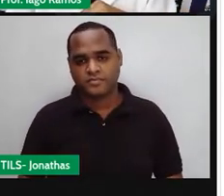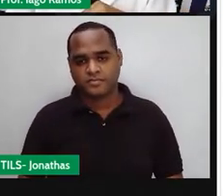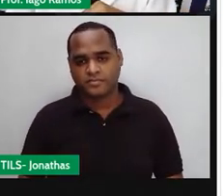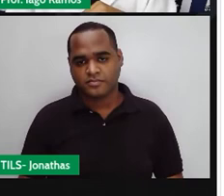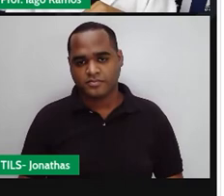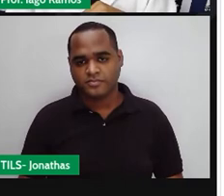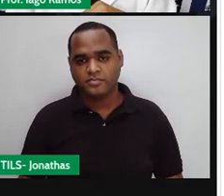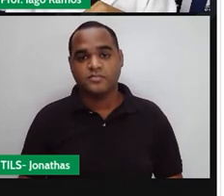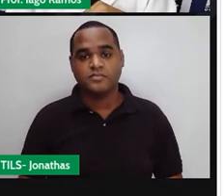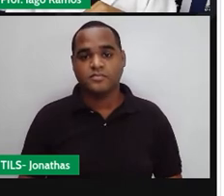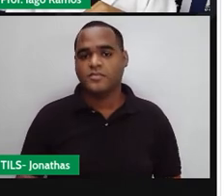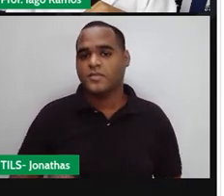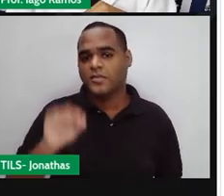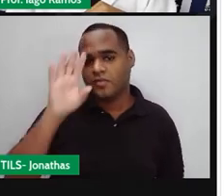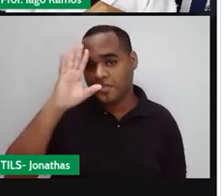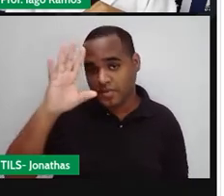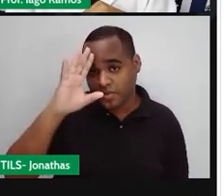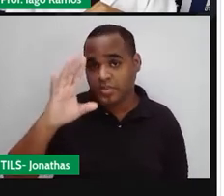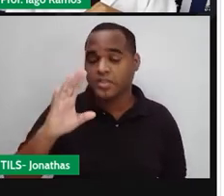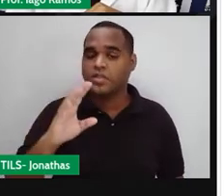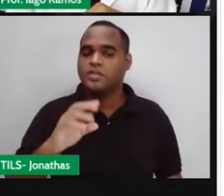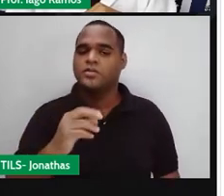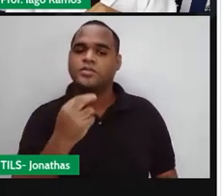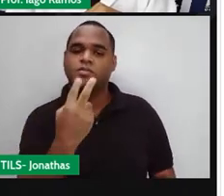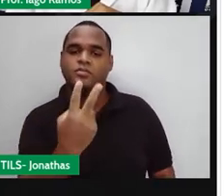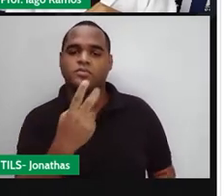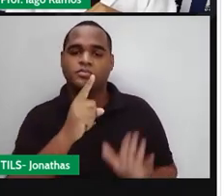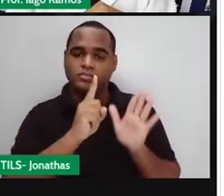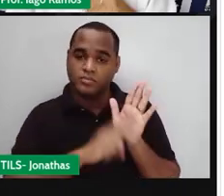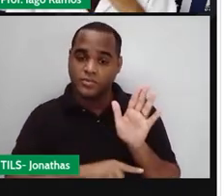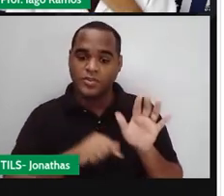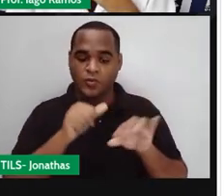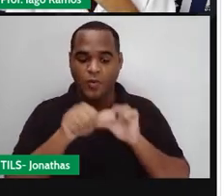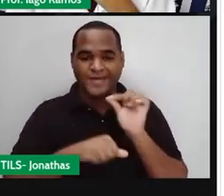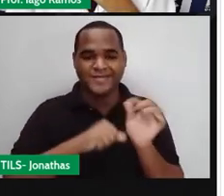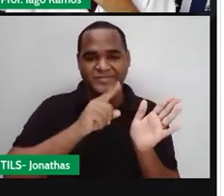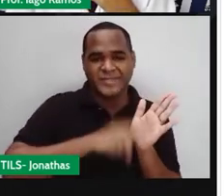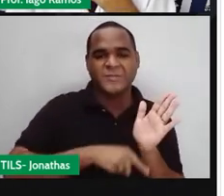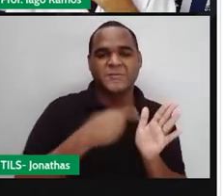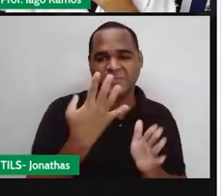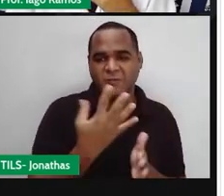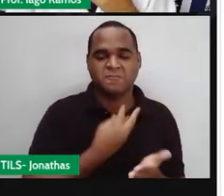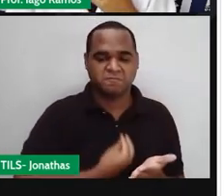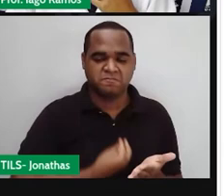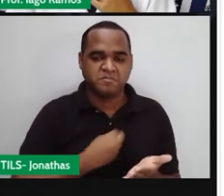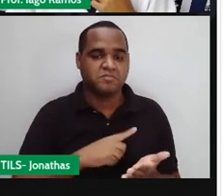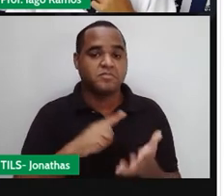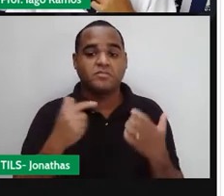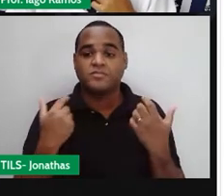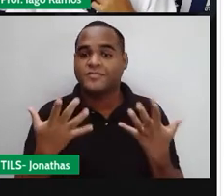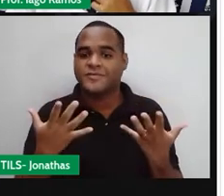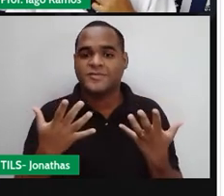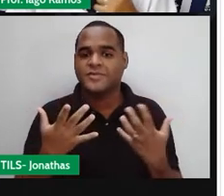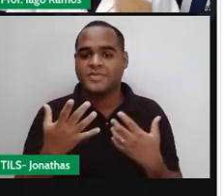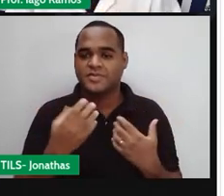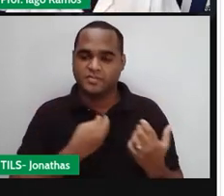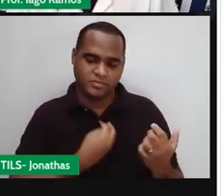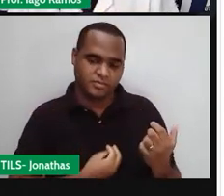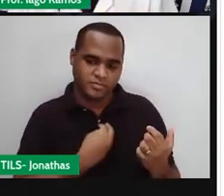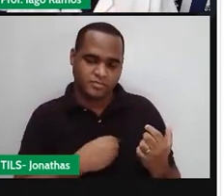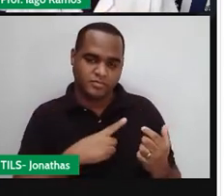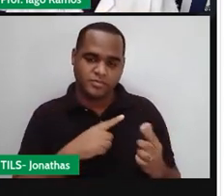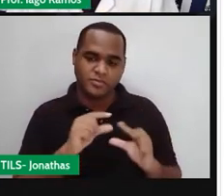em dois negativo que pararia aqui no menos quatro. Tá? Então, aqui dá dois